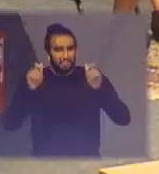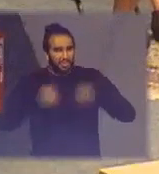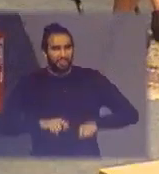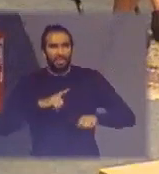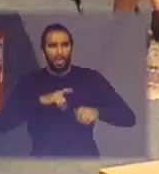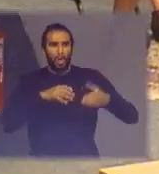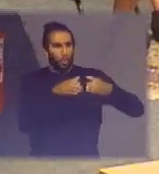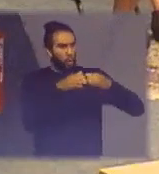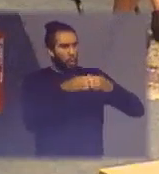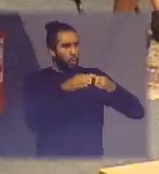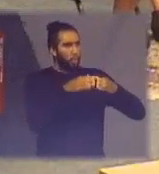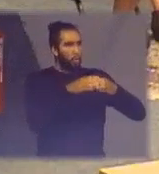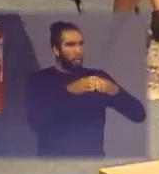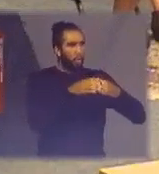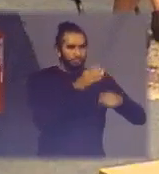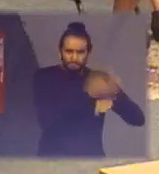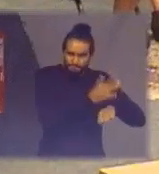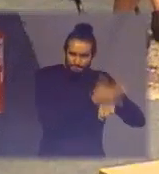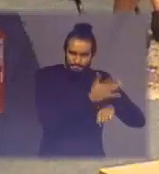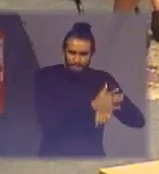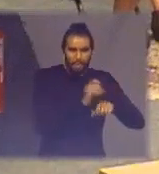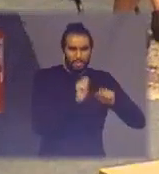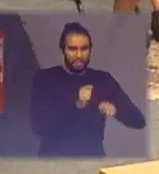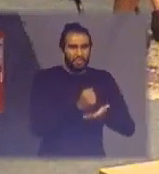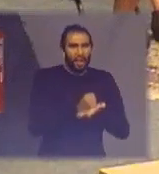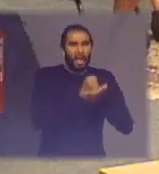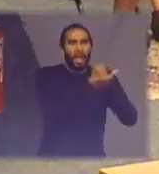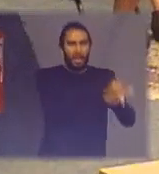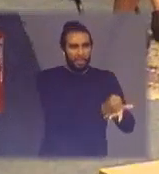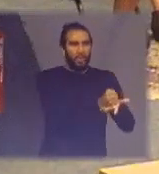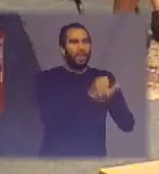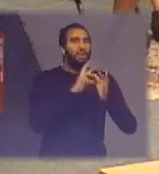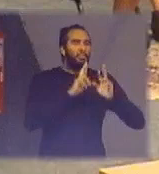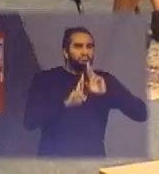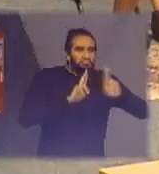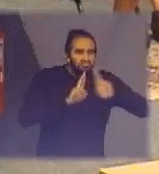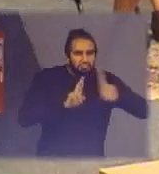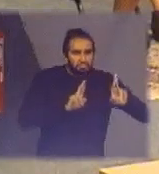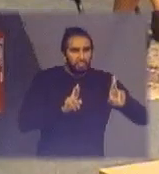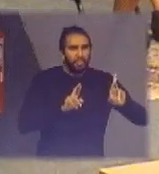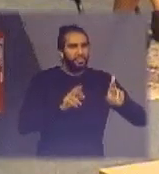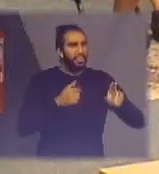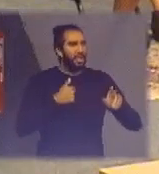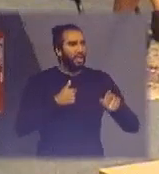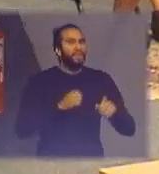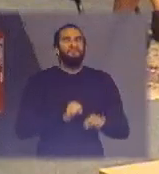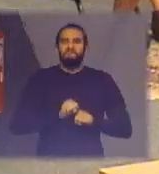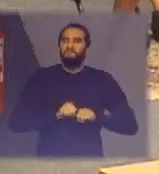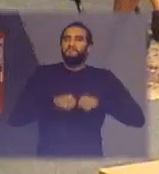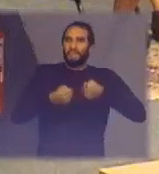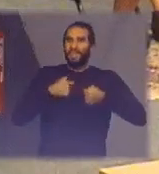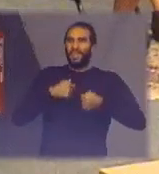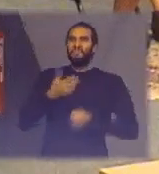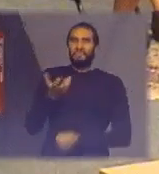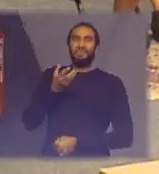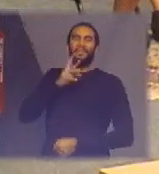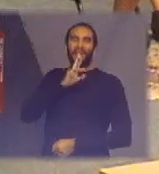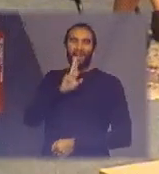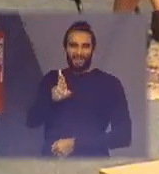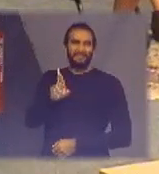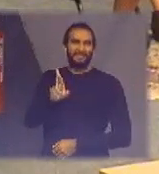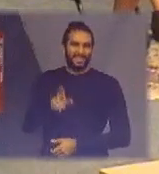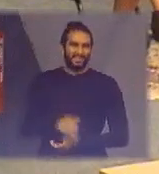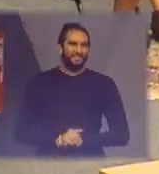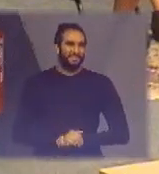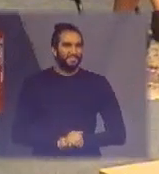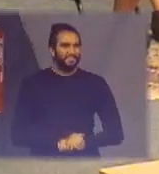muito capacitada que pode auxiliar nessas respostas também mas eu faço todo esforço para que eu mesmo possa dar essas